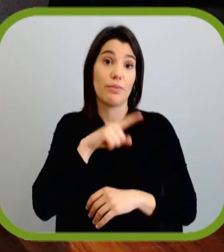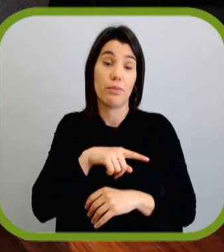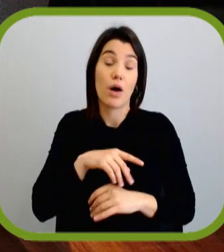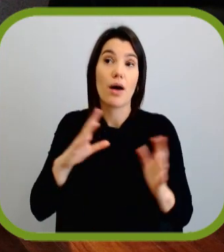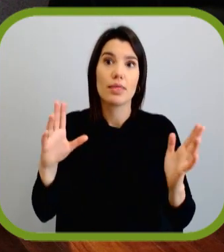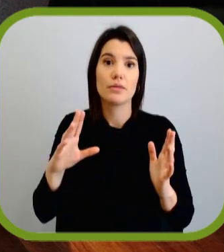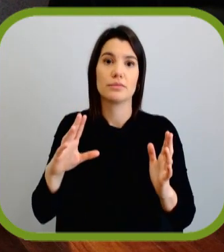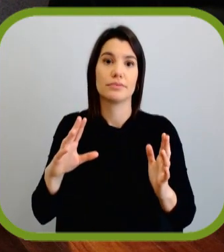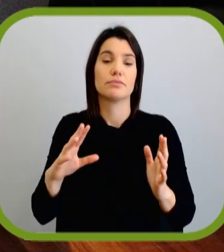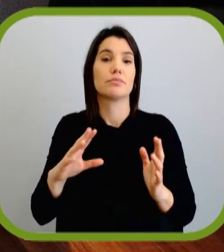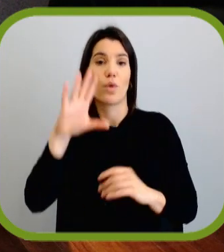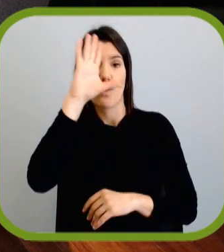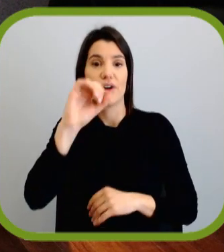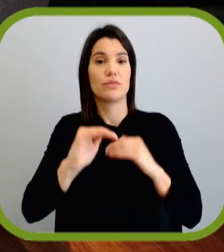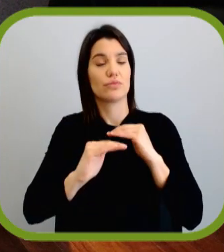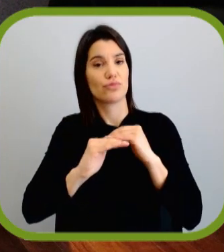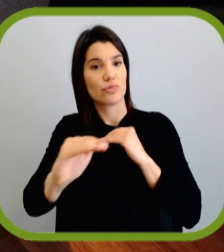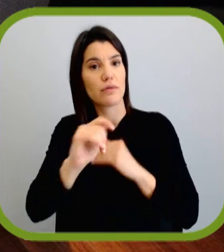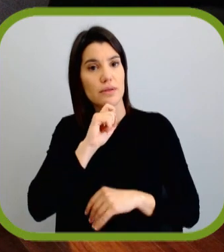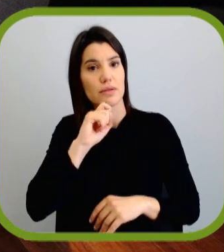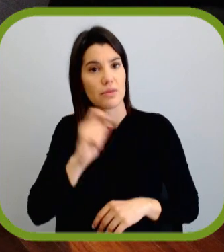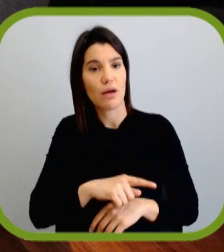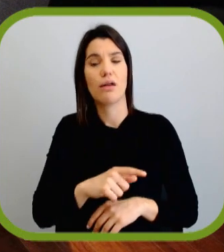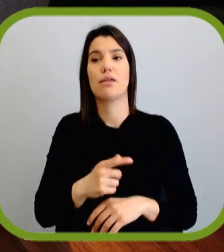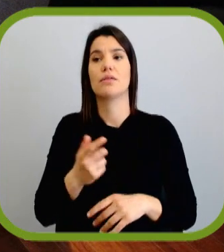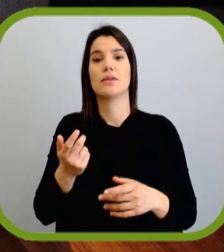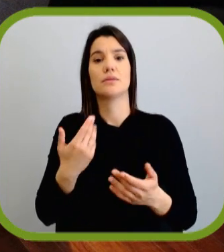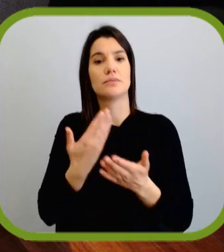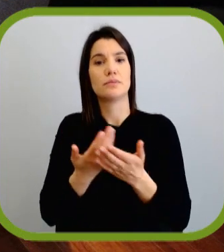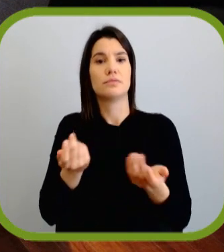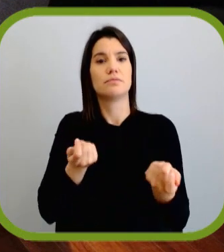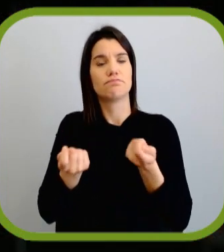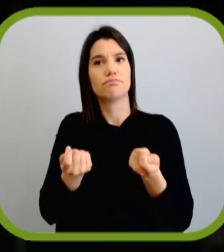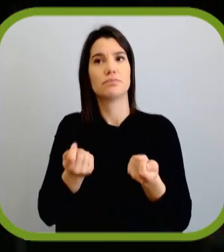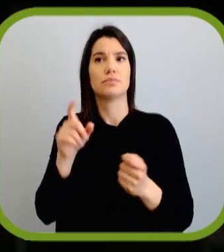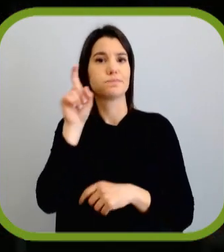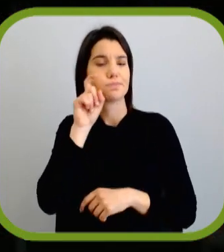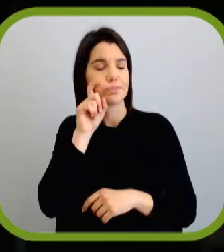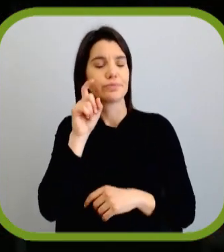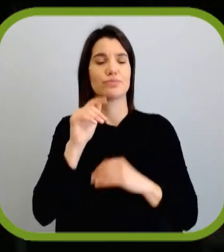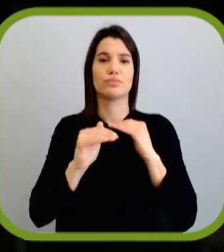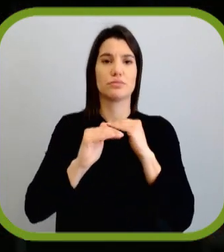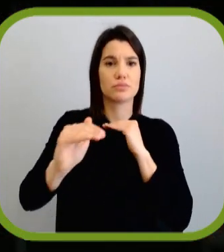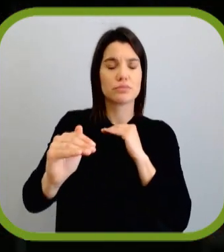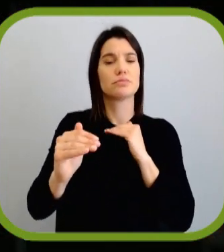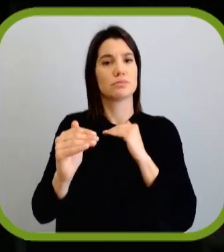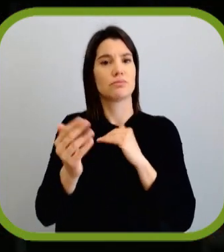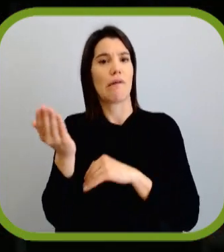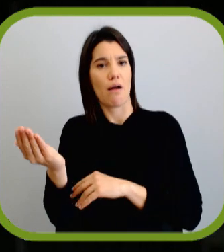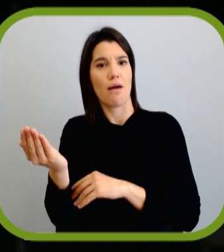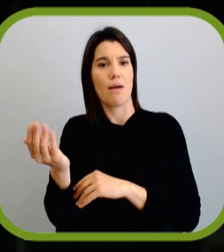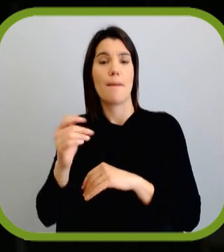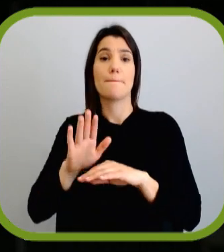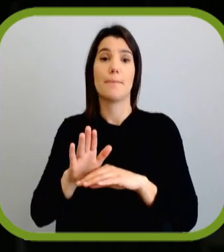facto, podia haver um governo estável, que assegurasse segurança e estabilidade,